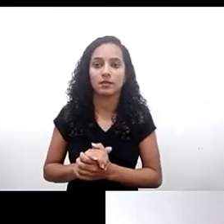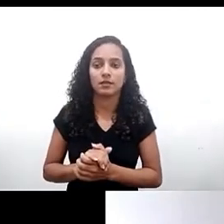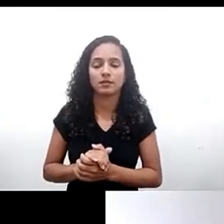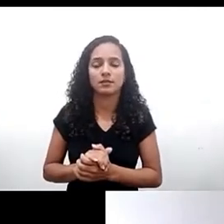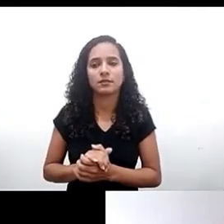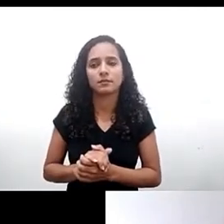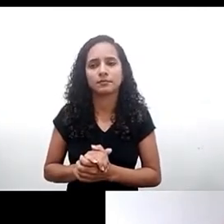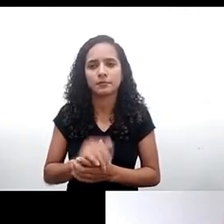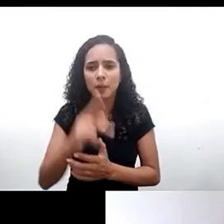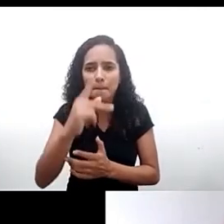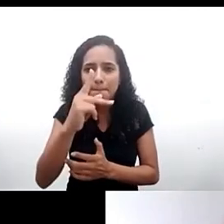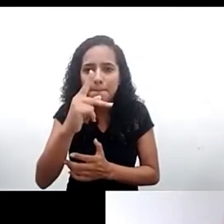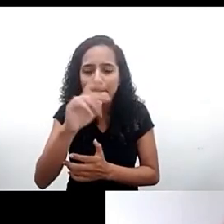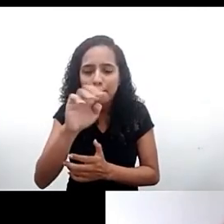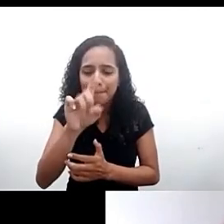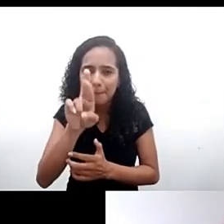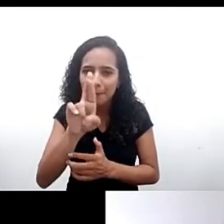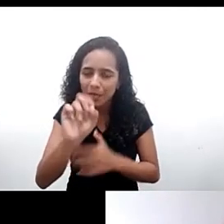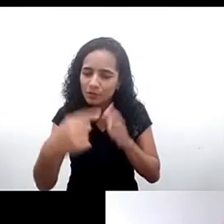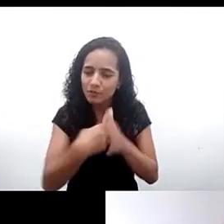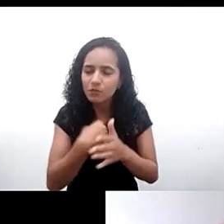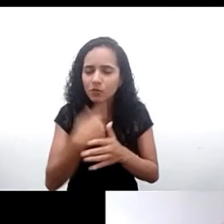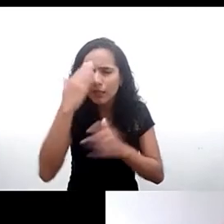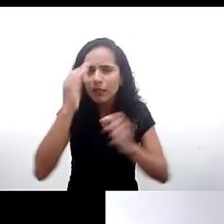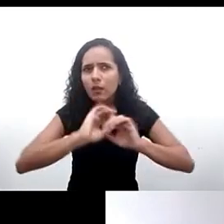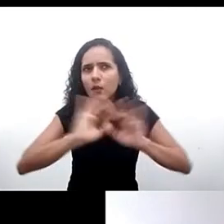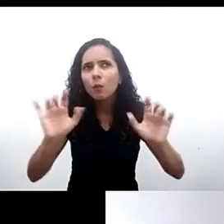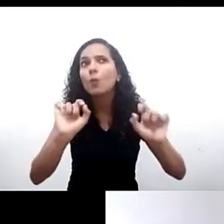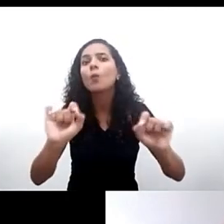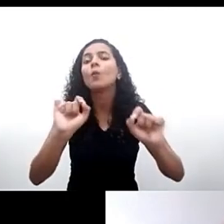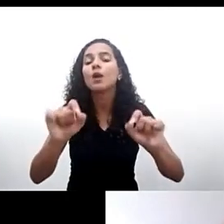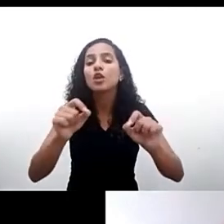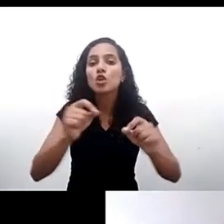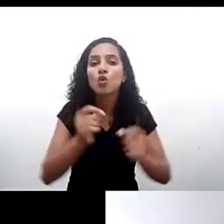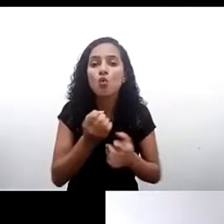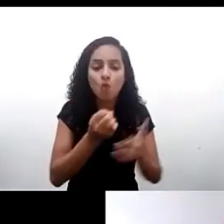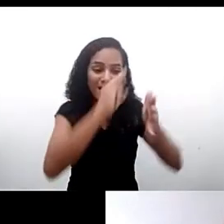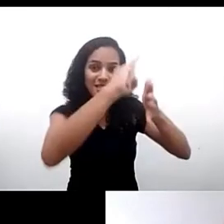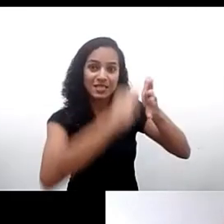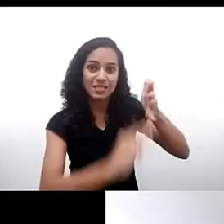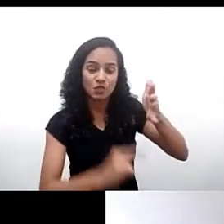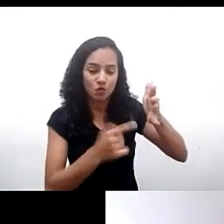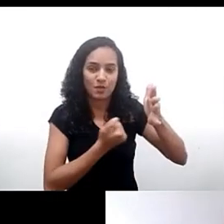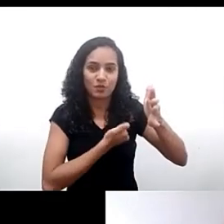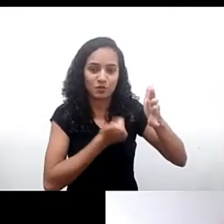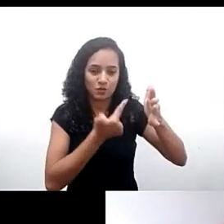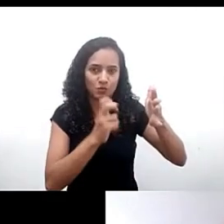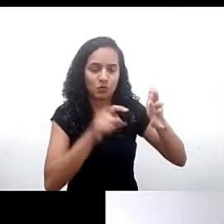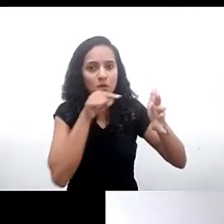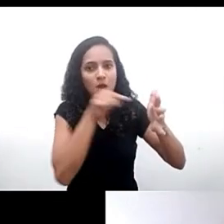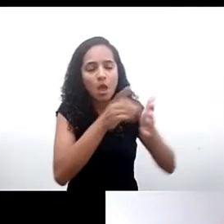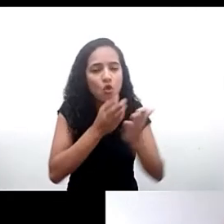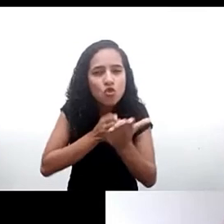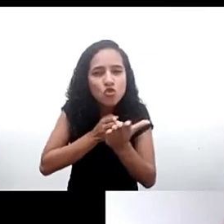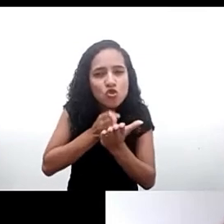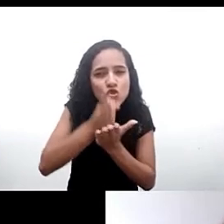Pedro que você fez em primeiro lugar entendemos que o comentário funciona como um norteador jurídico o